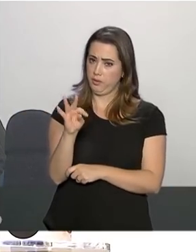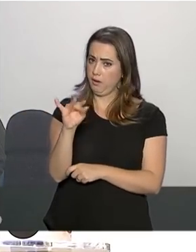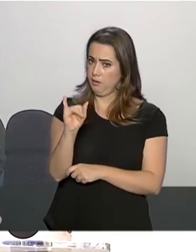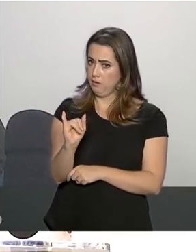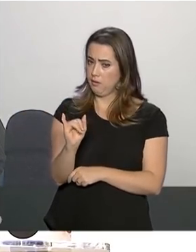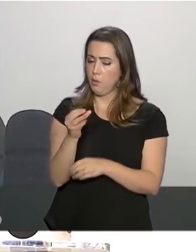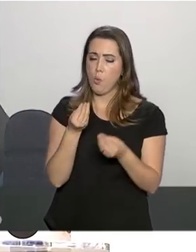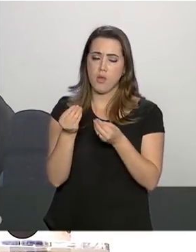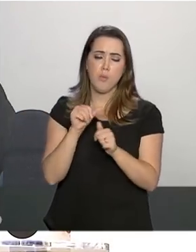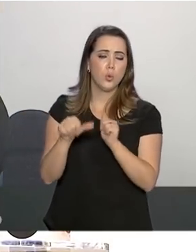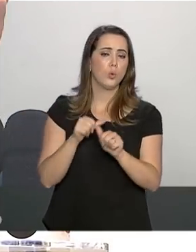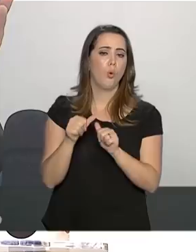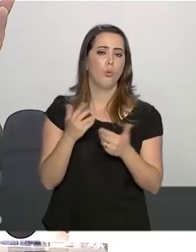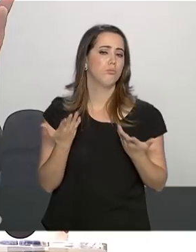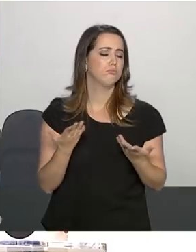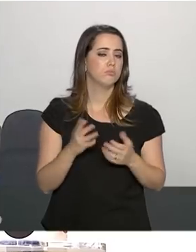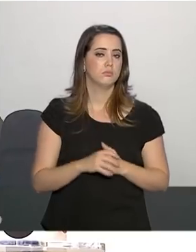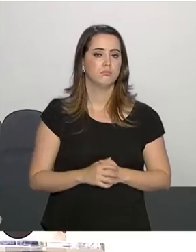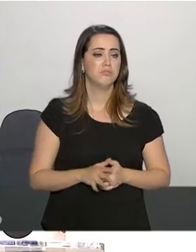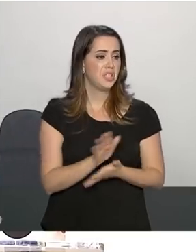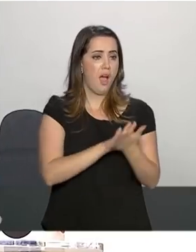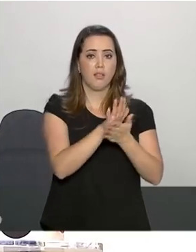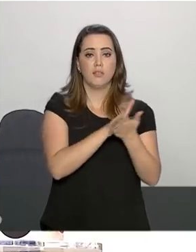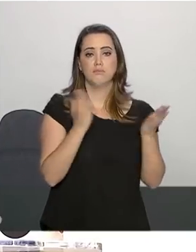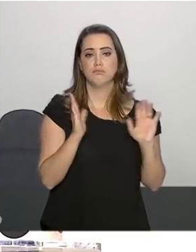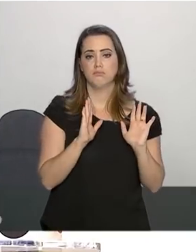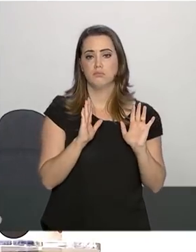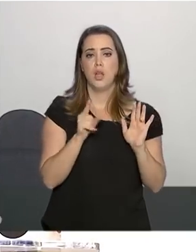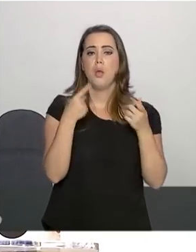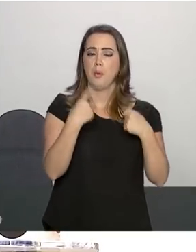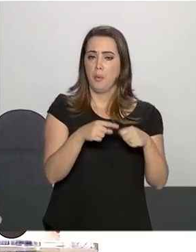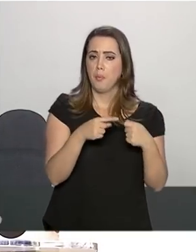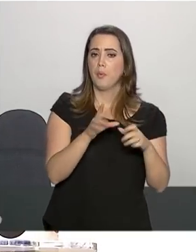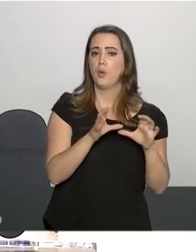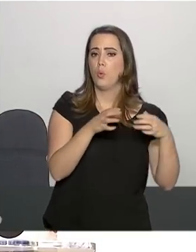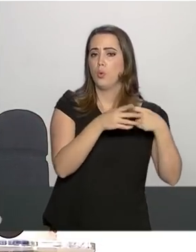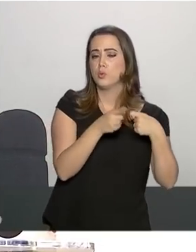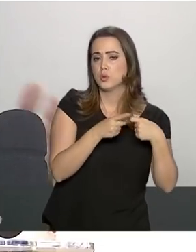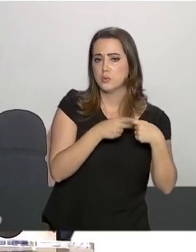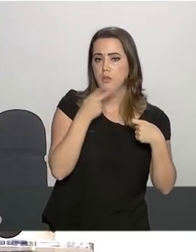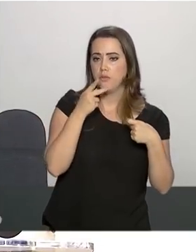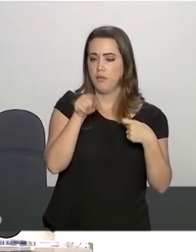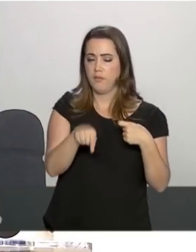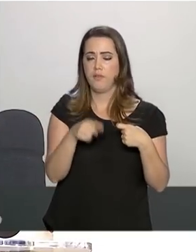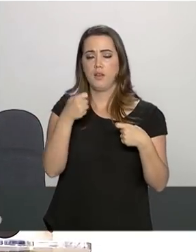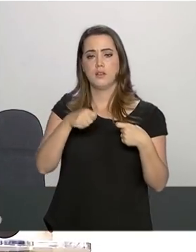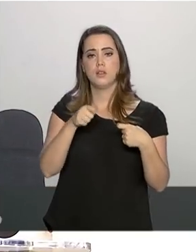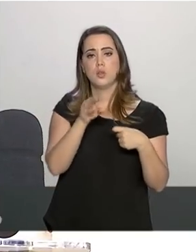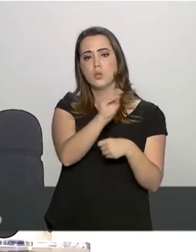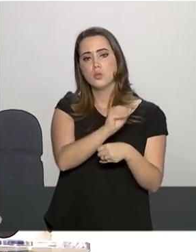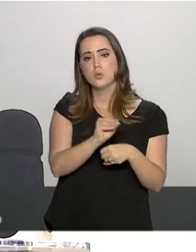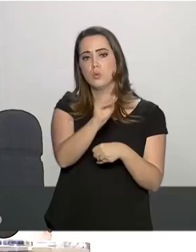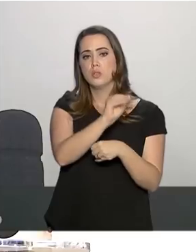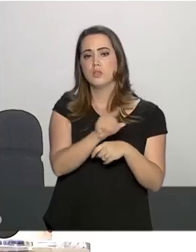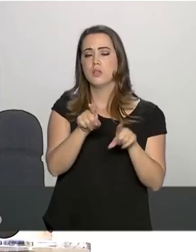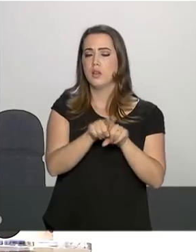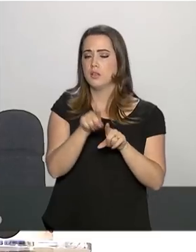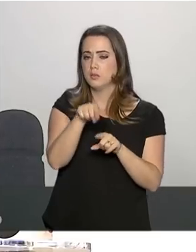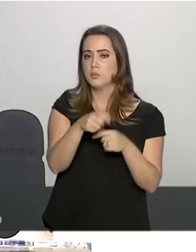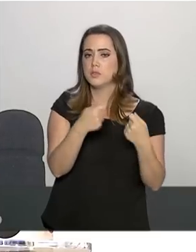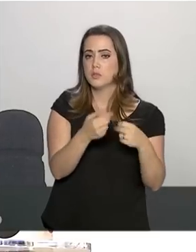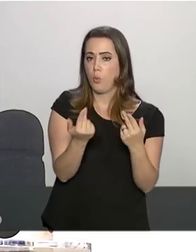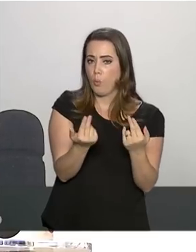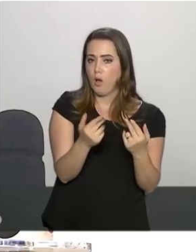deve o estado de saúde dele ser considerado um paciente na unidade de terapia semi